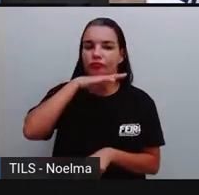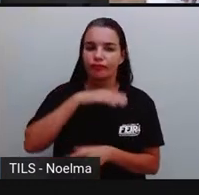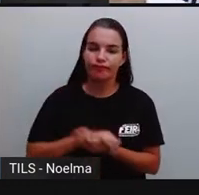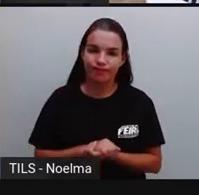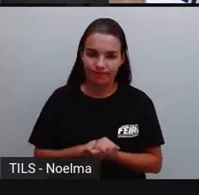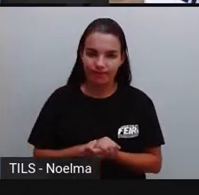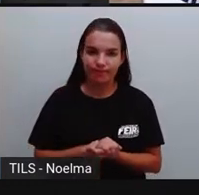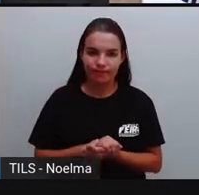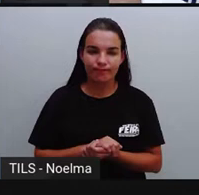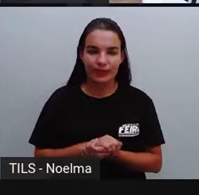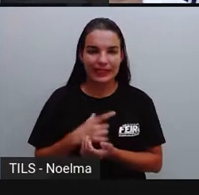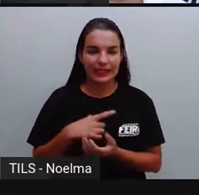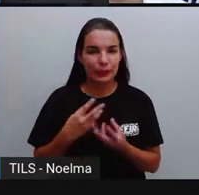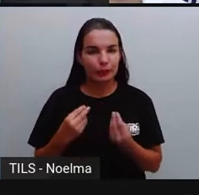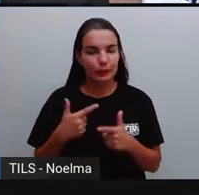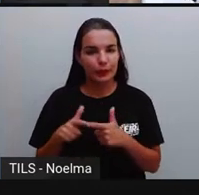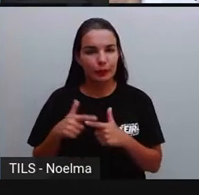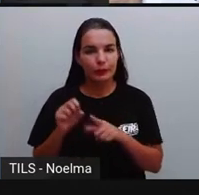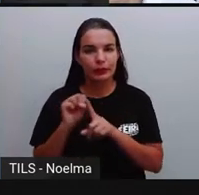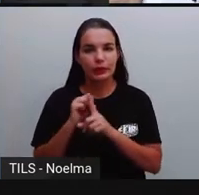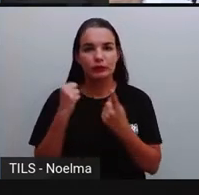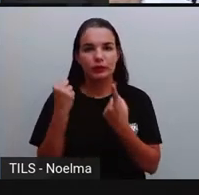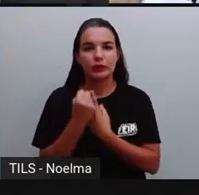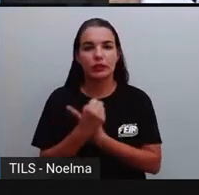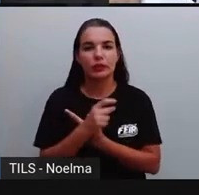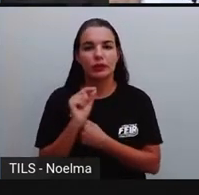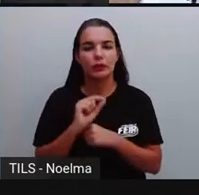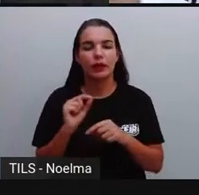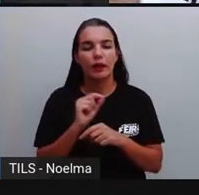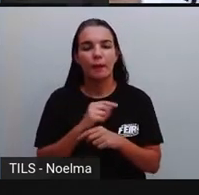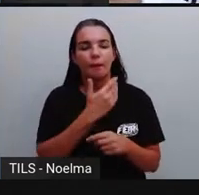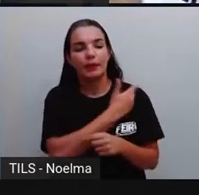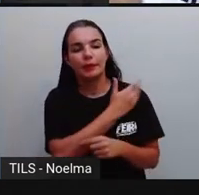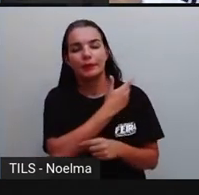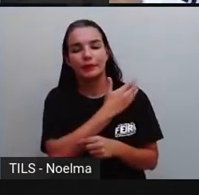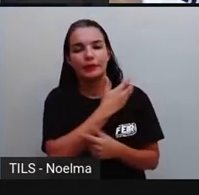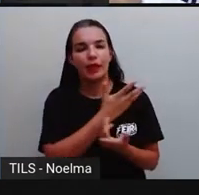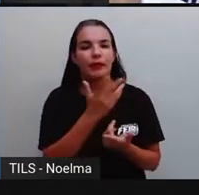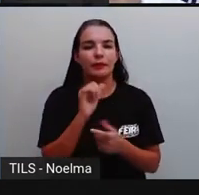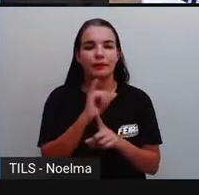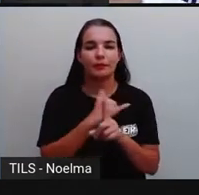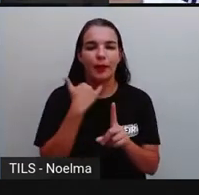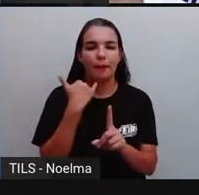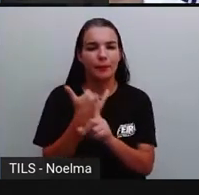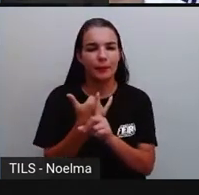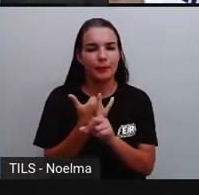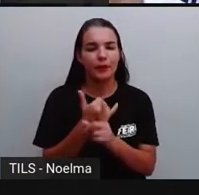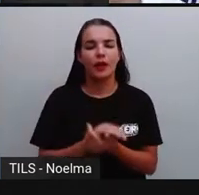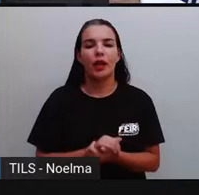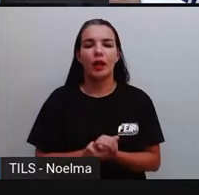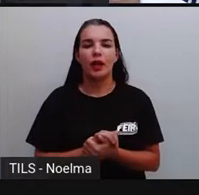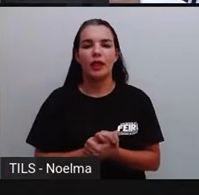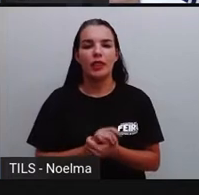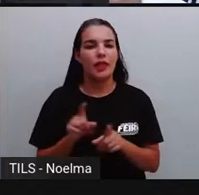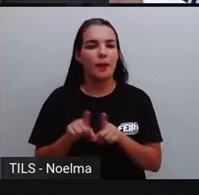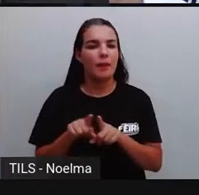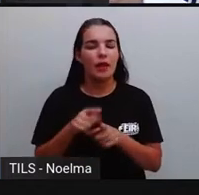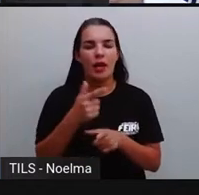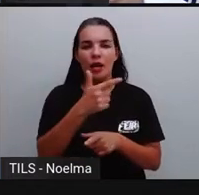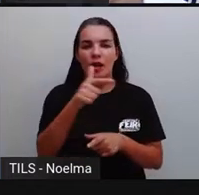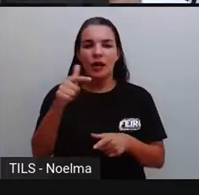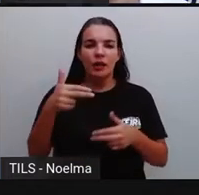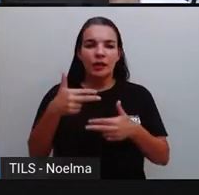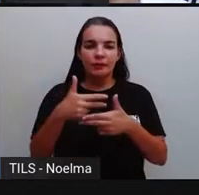problemas aí para a sociedade. O bullying, o racismo, o preconceito, outras situações de violência,